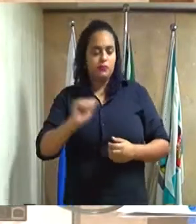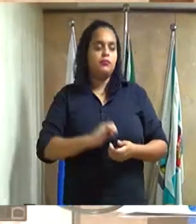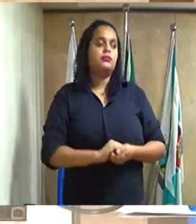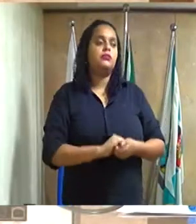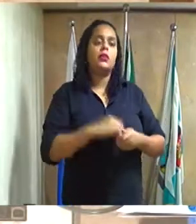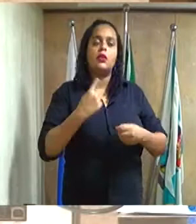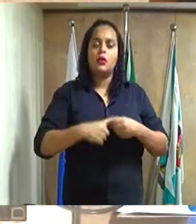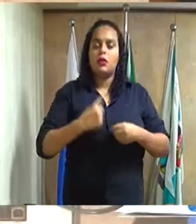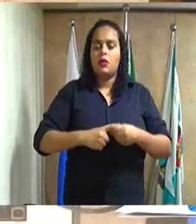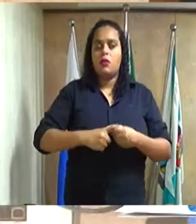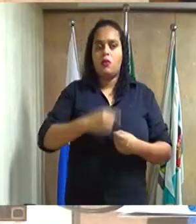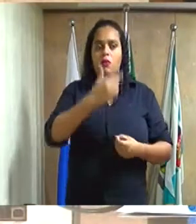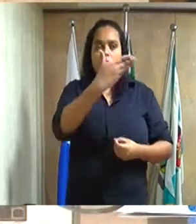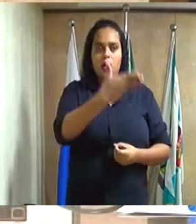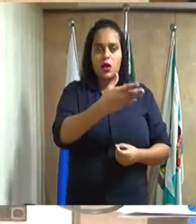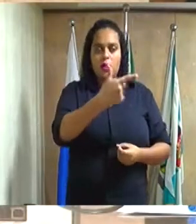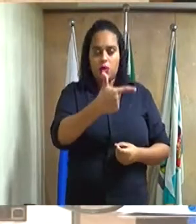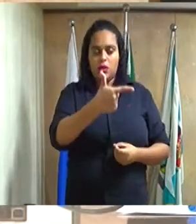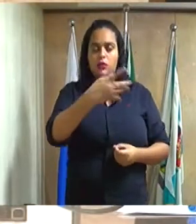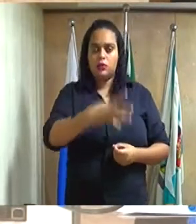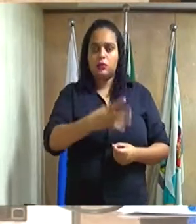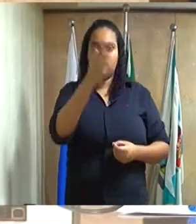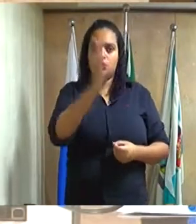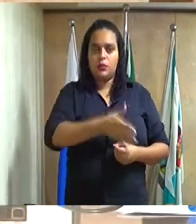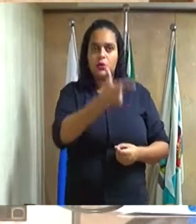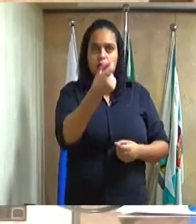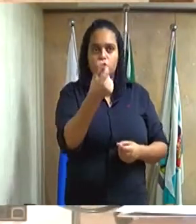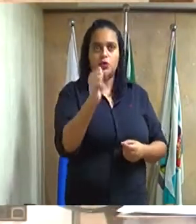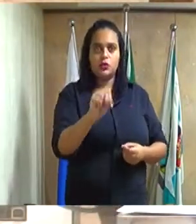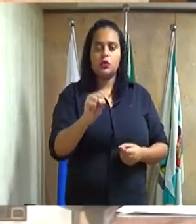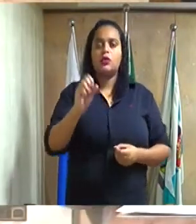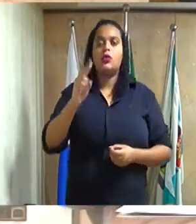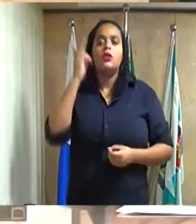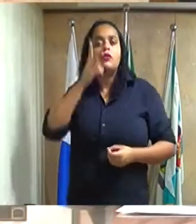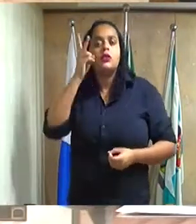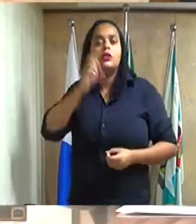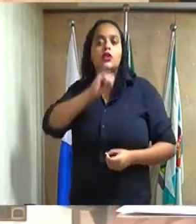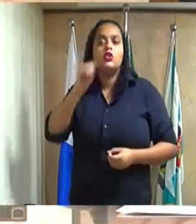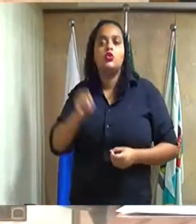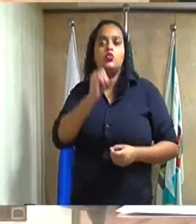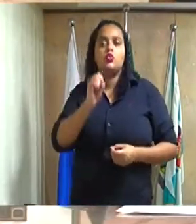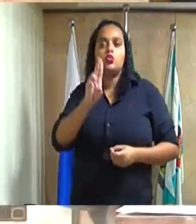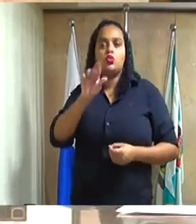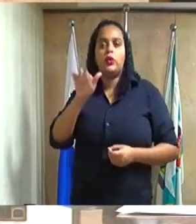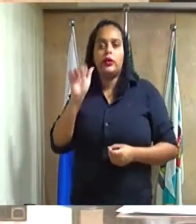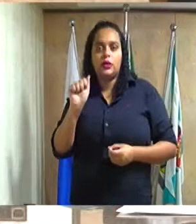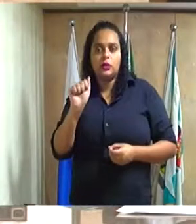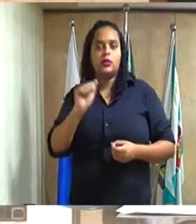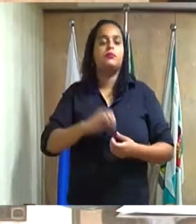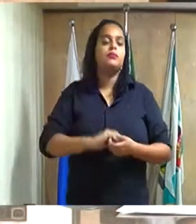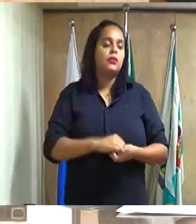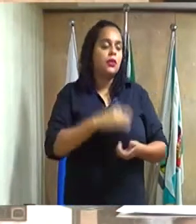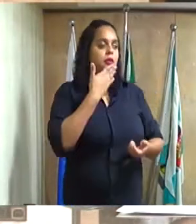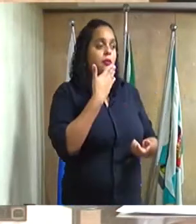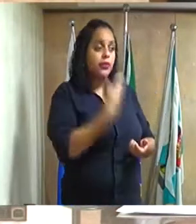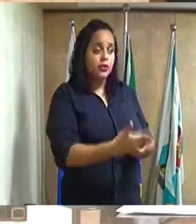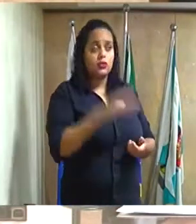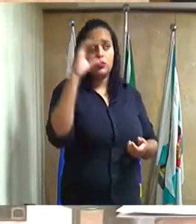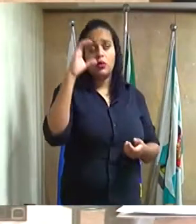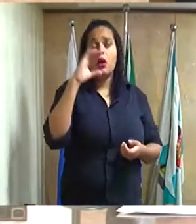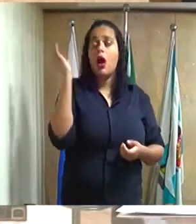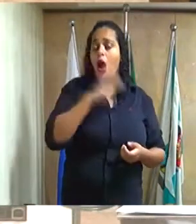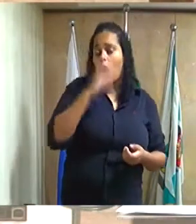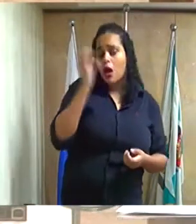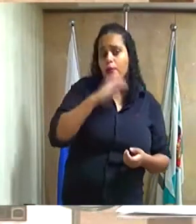4271, da excelentíssima senhora vereadora Juliana do Táxi, solicitando ao excelentíssimo senhor prefeito, em caráter de urgência,